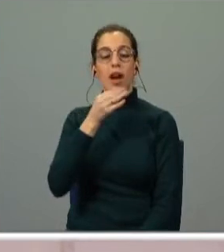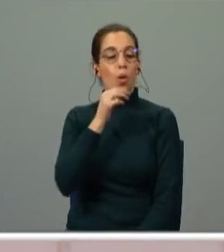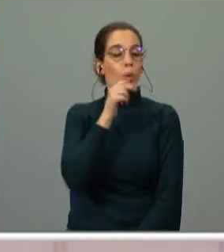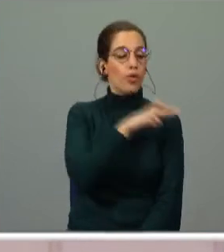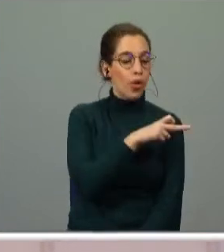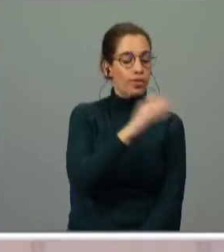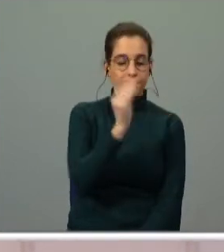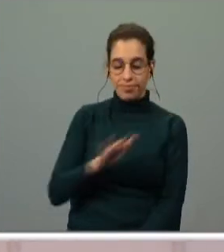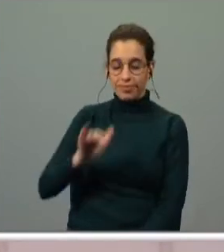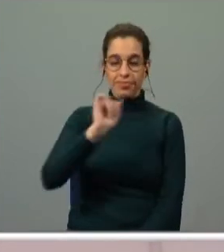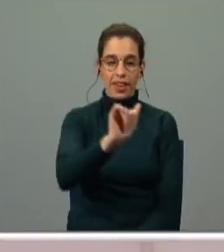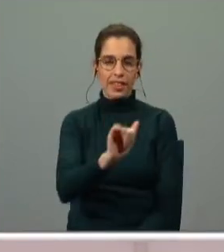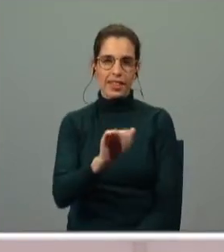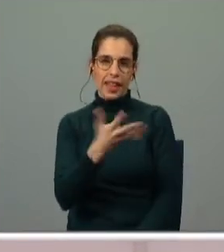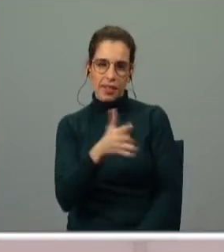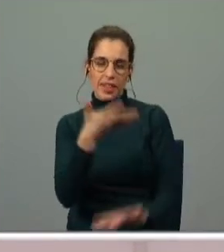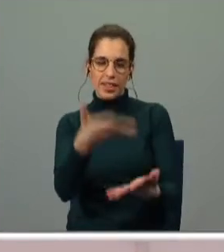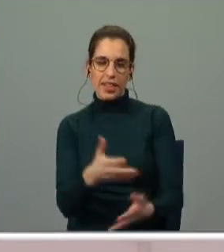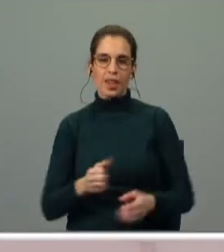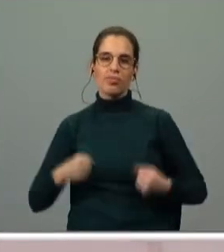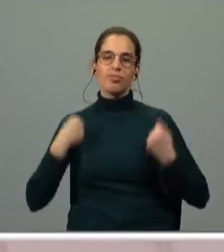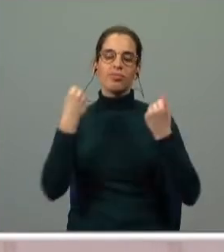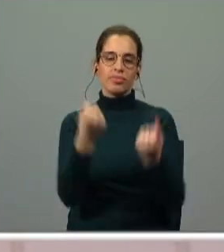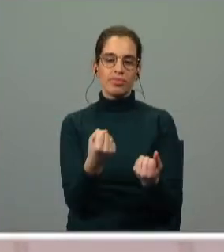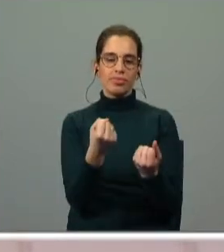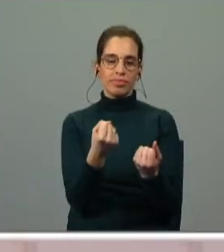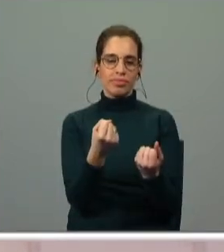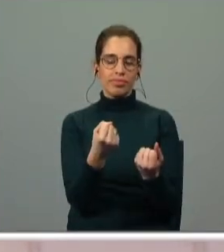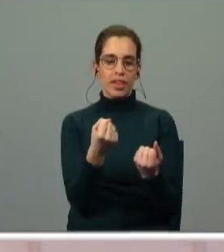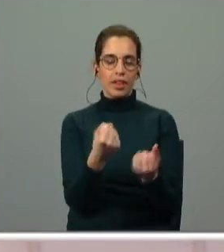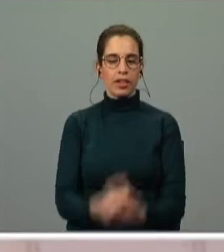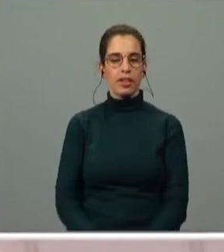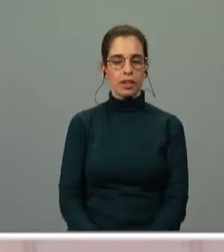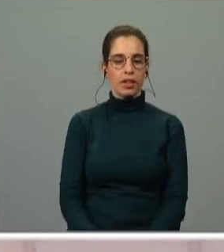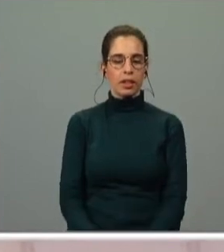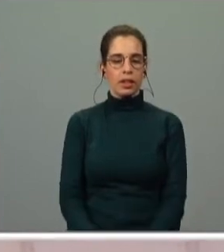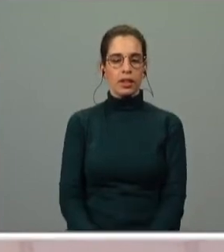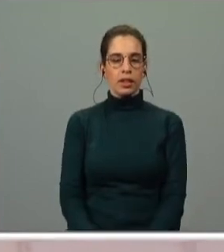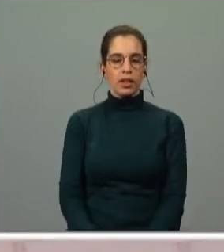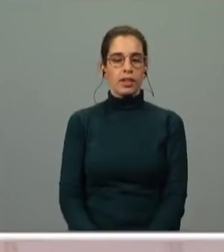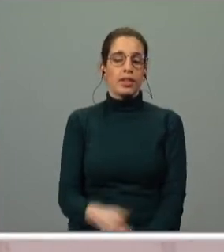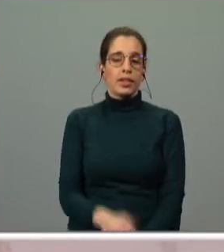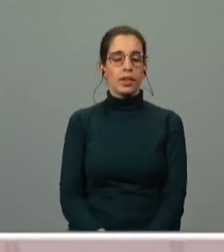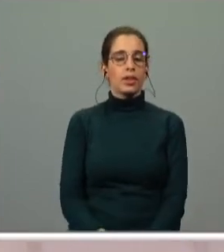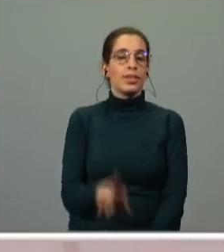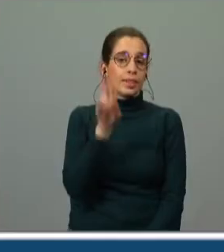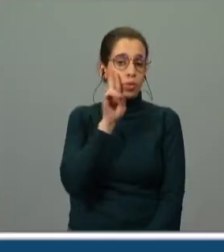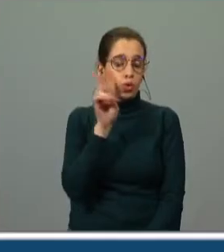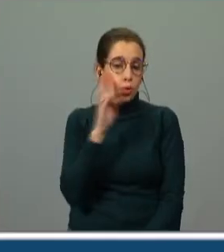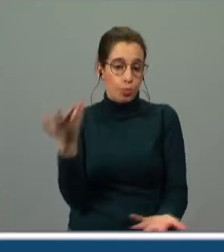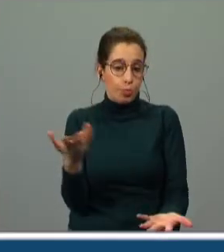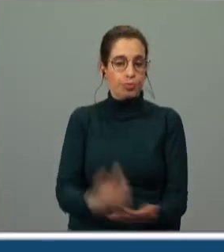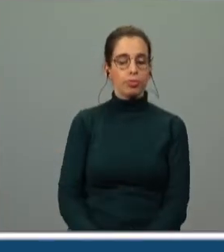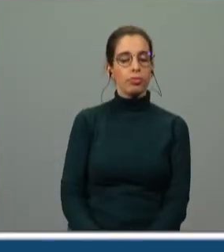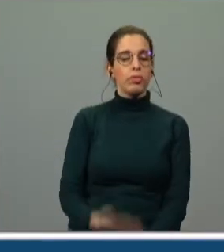Talvez assim, julgava ela, conseguisse ter a sua misericórdia. Numa